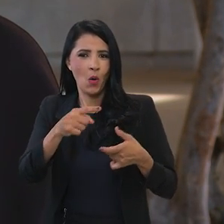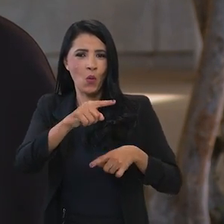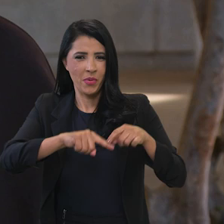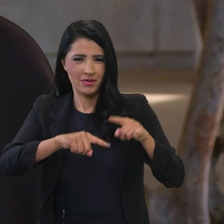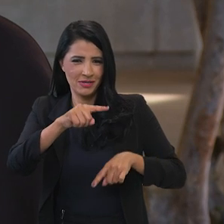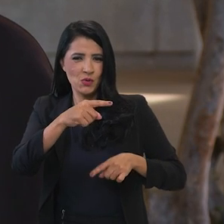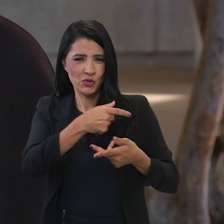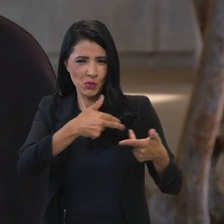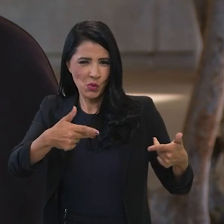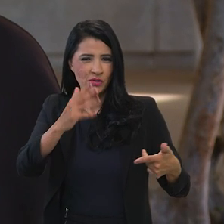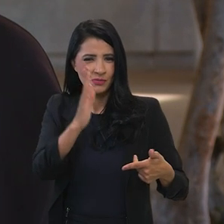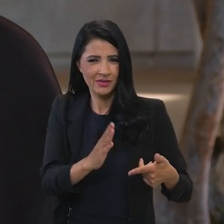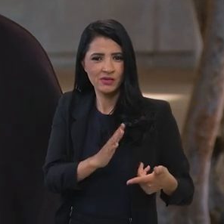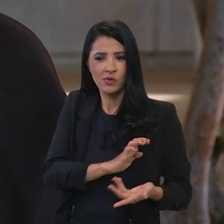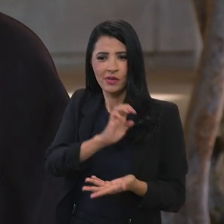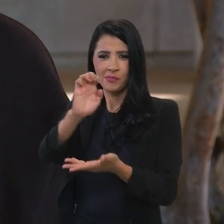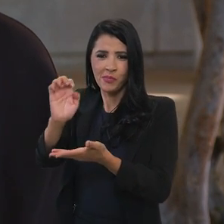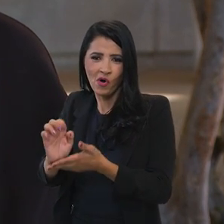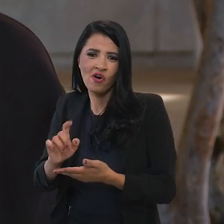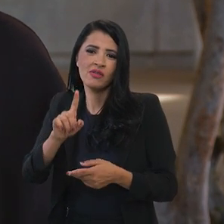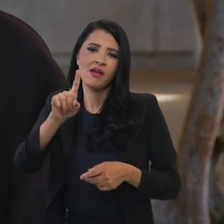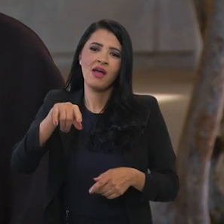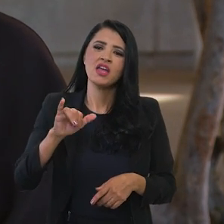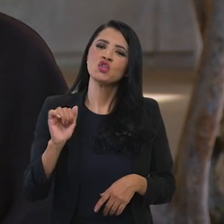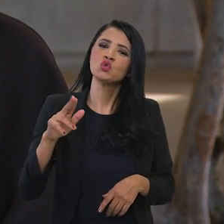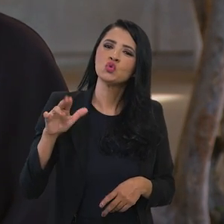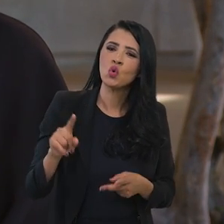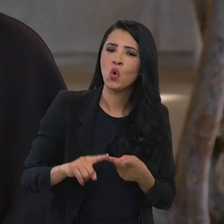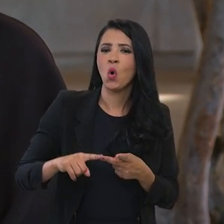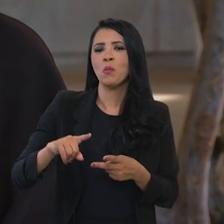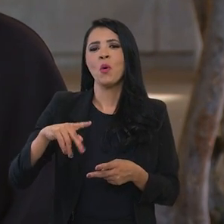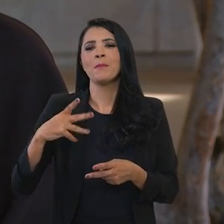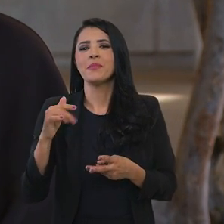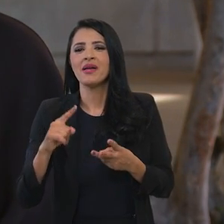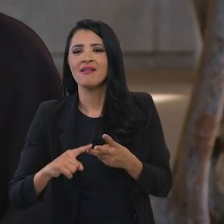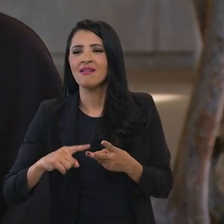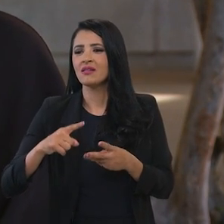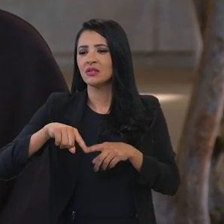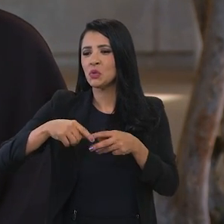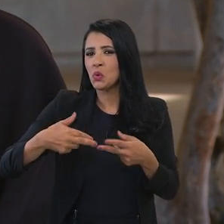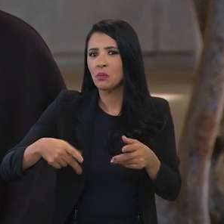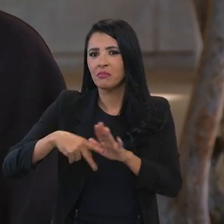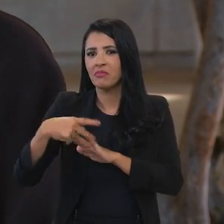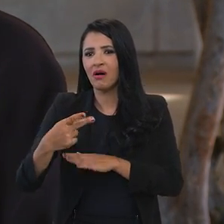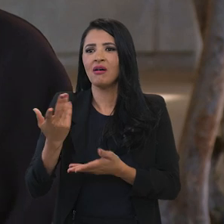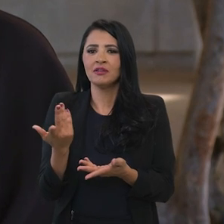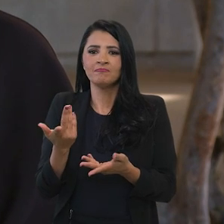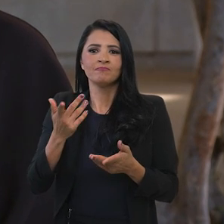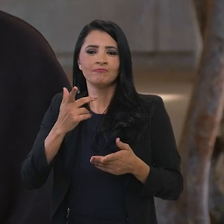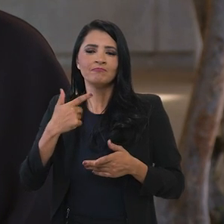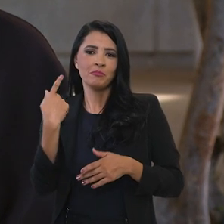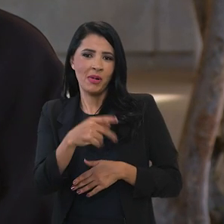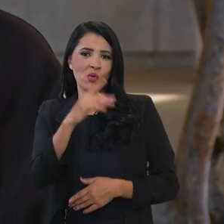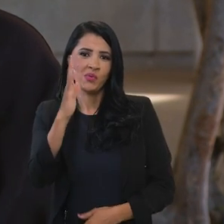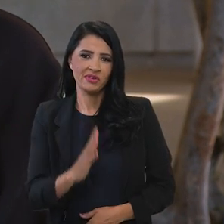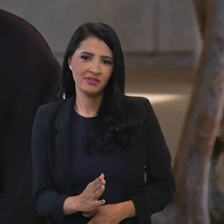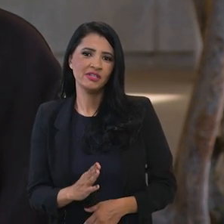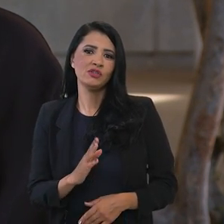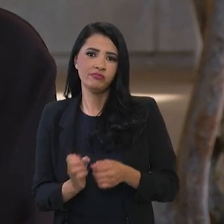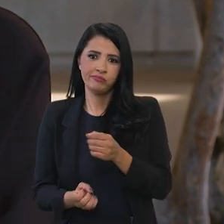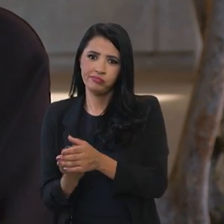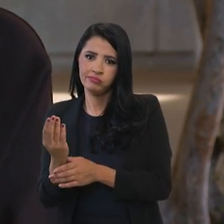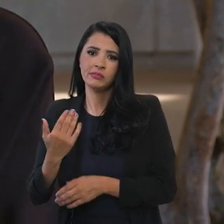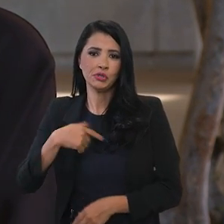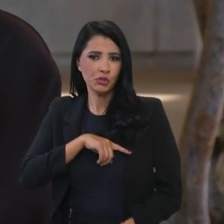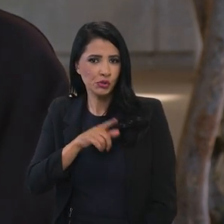insumos componentes peças e partes para a própria atividade produtiva no Brasil então para que a gente consiga produzir de uma maneira